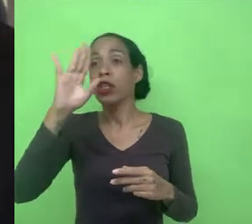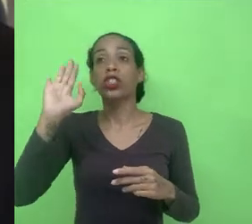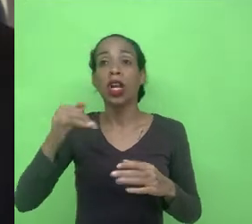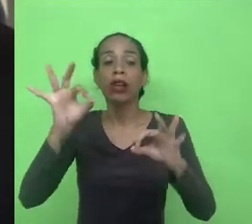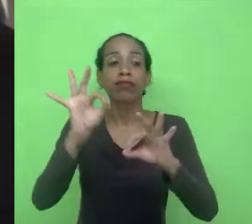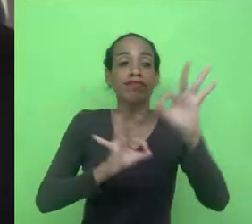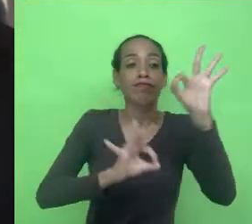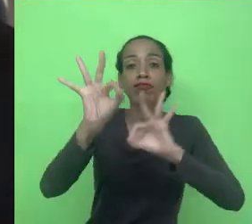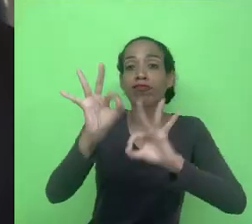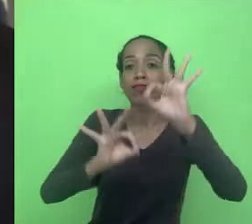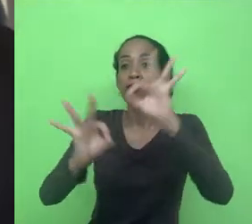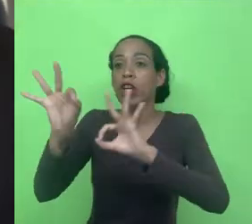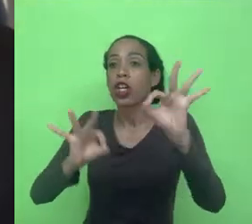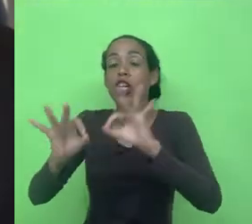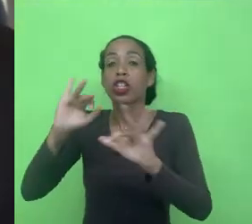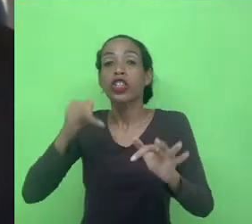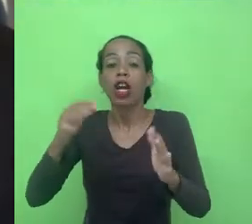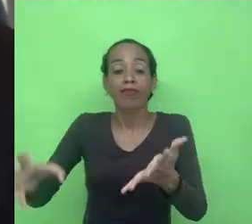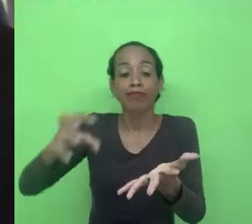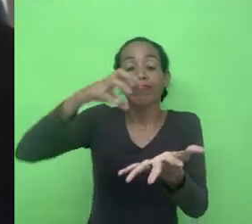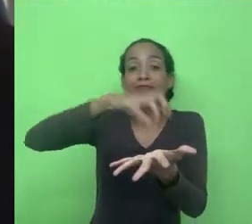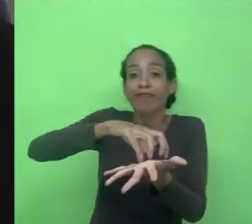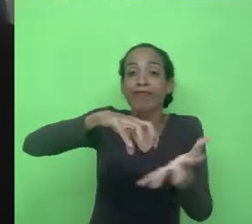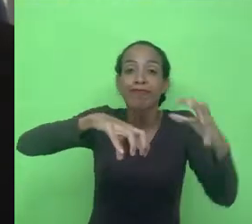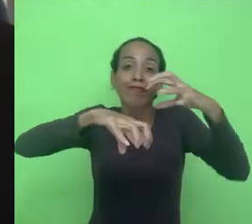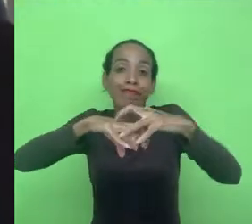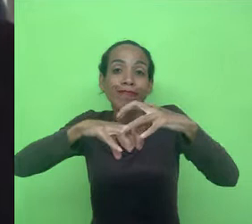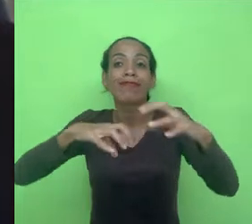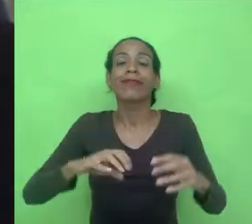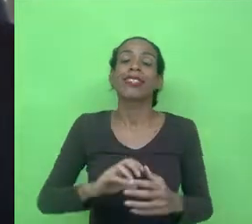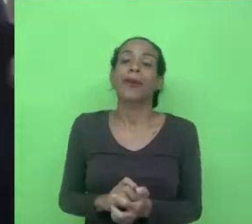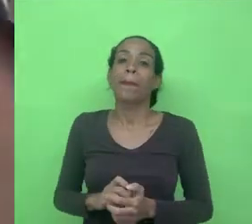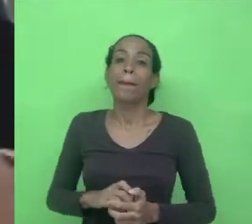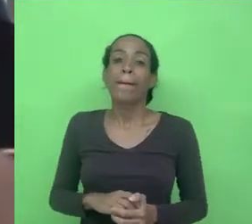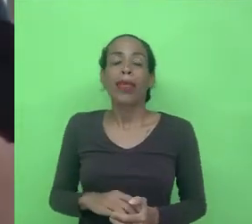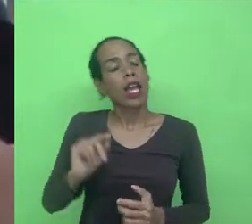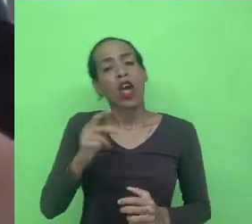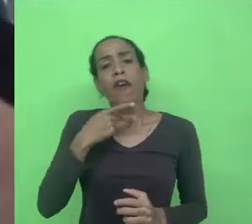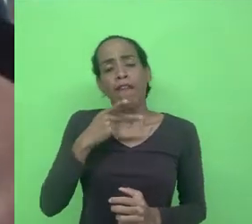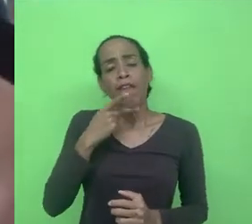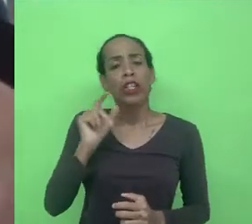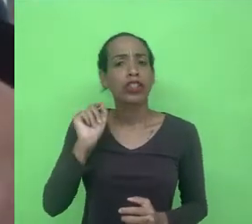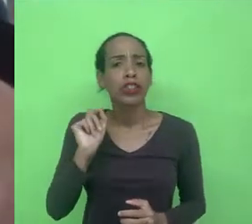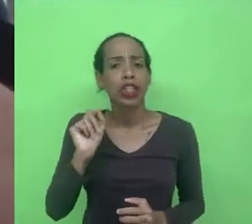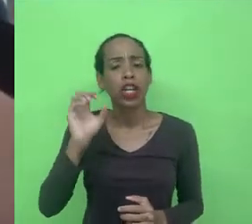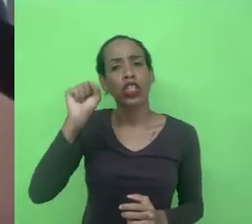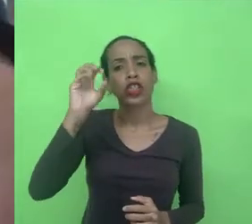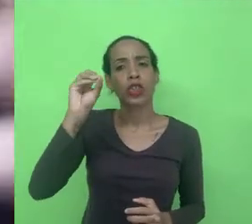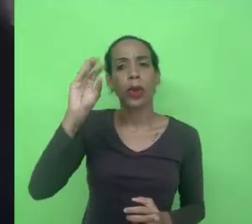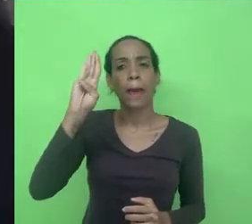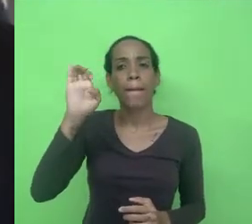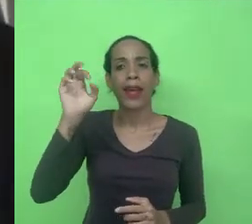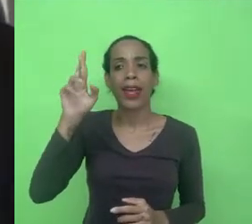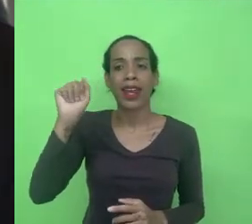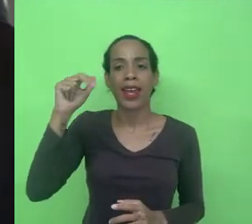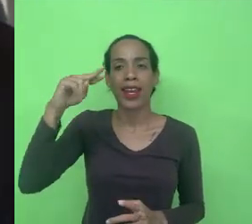próprios substitutos. Então, quando a gente fala sobre soberania de dados nos movimentos de